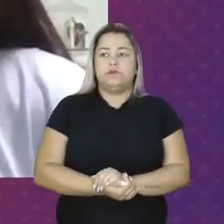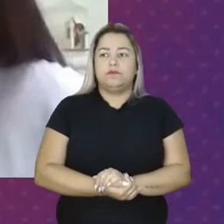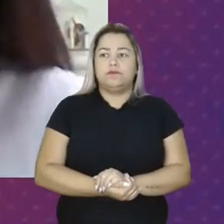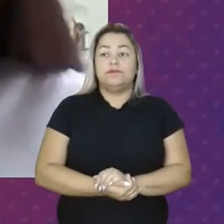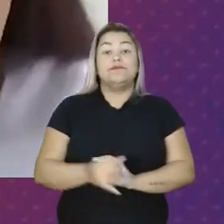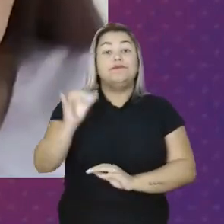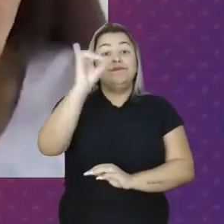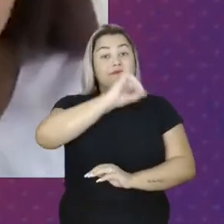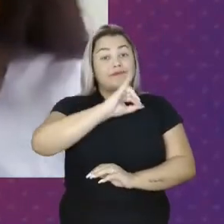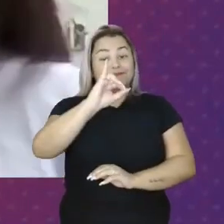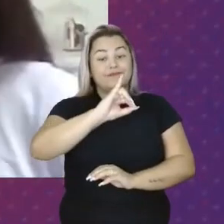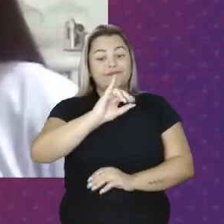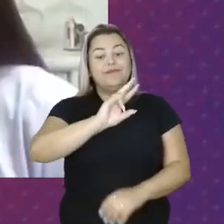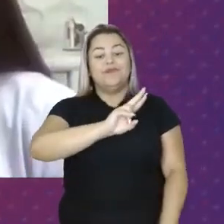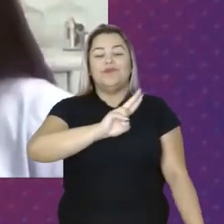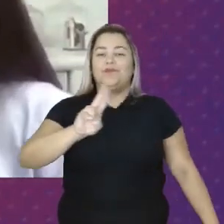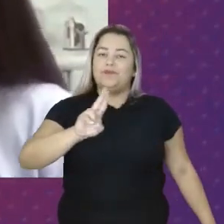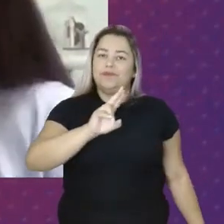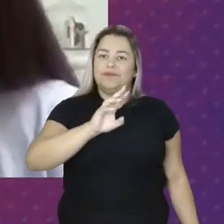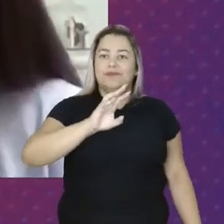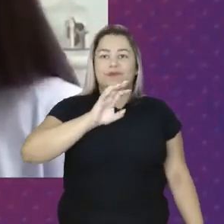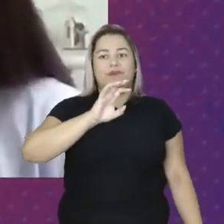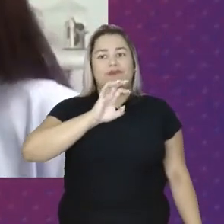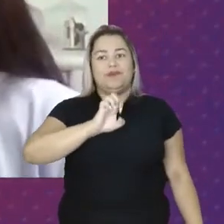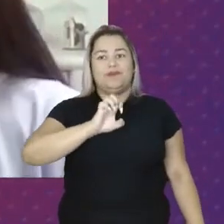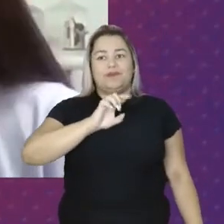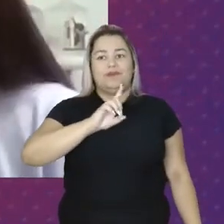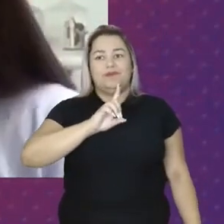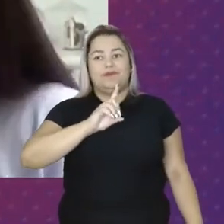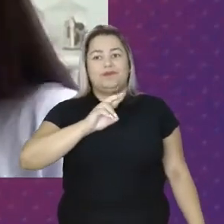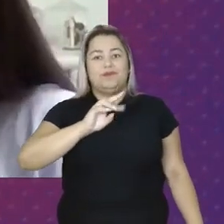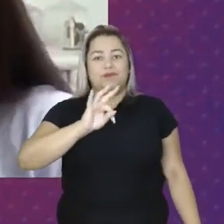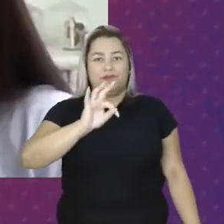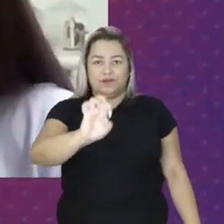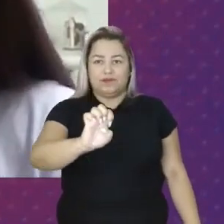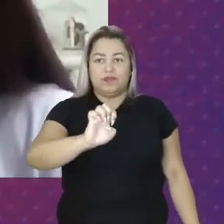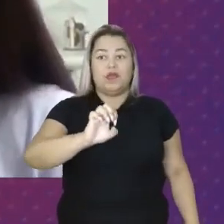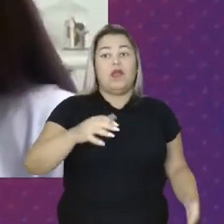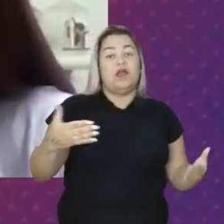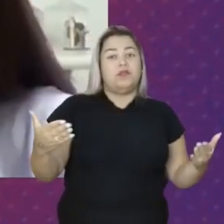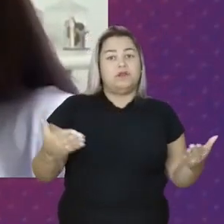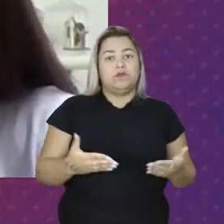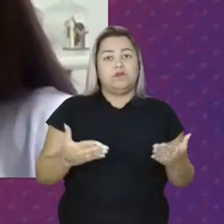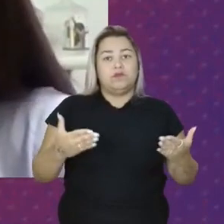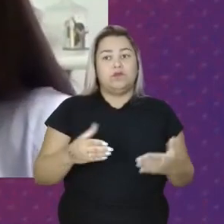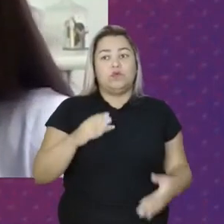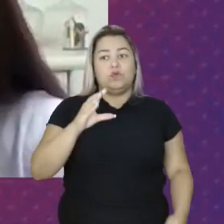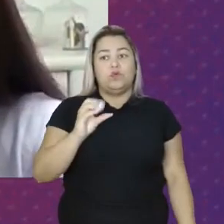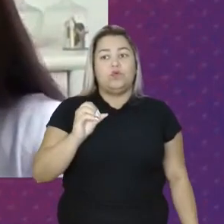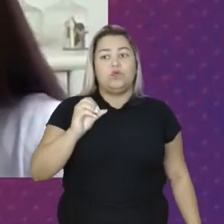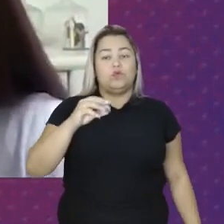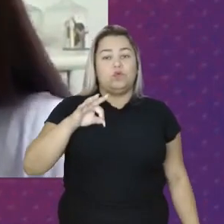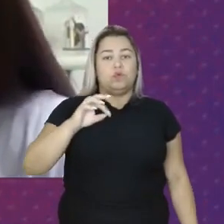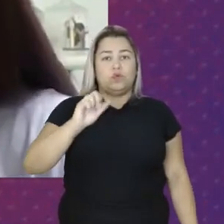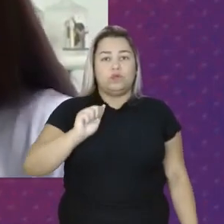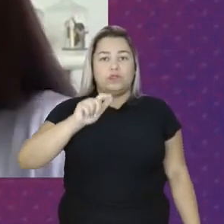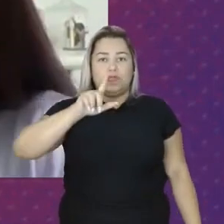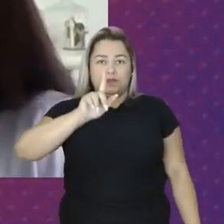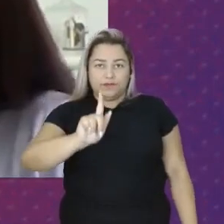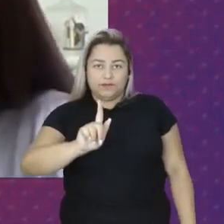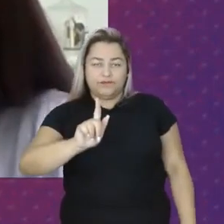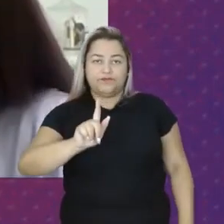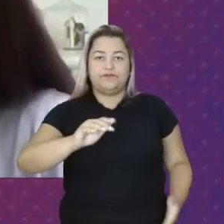Olá, meu nome é Edjane Rodrigues Atualmente eu estou na Secretaria de Políticas Sociais da